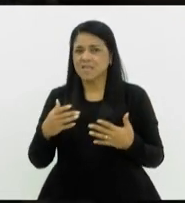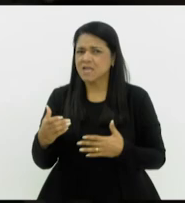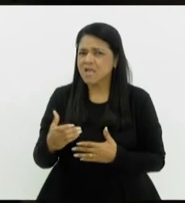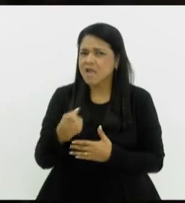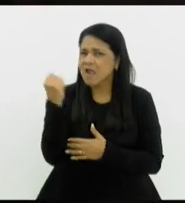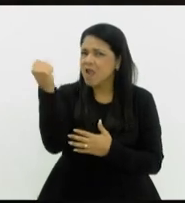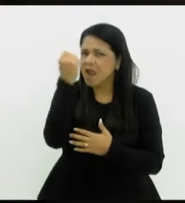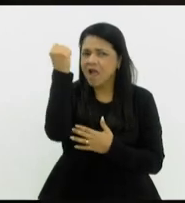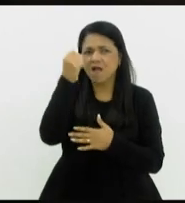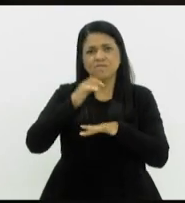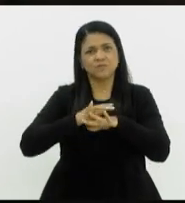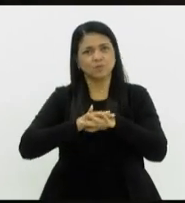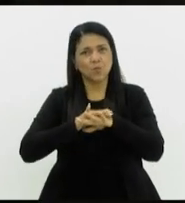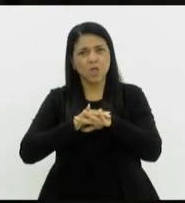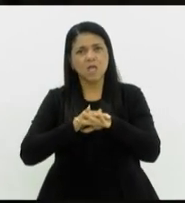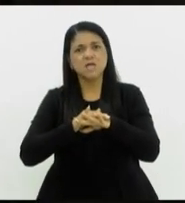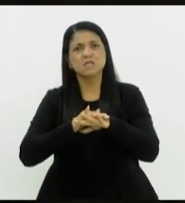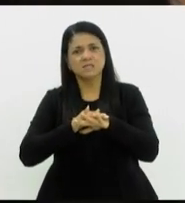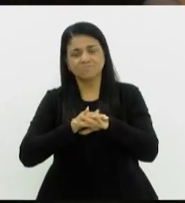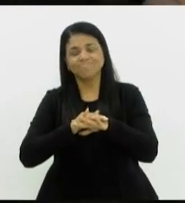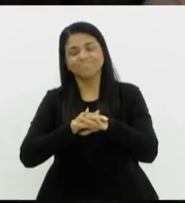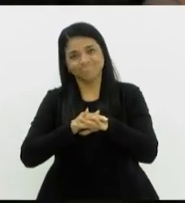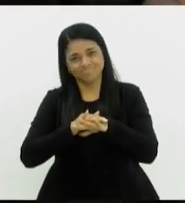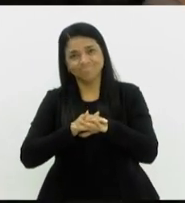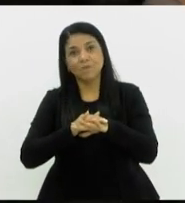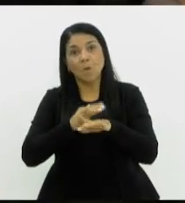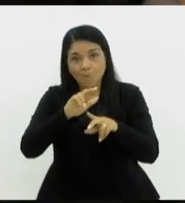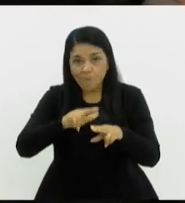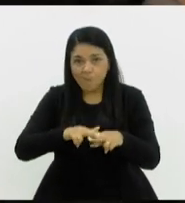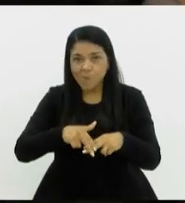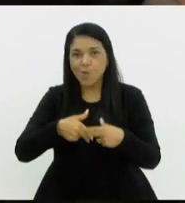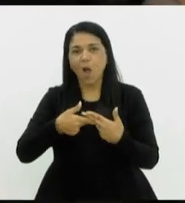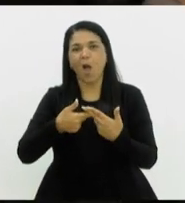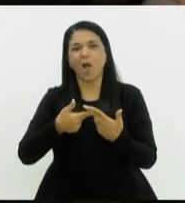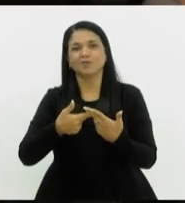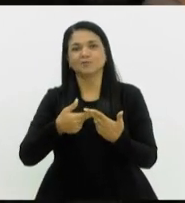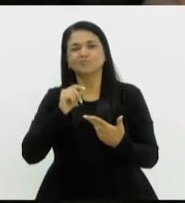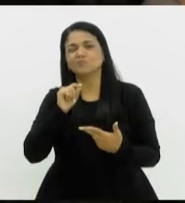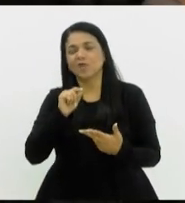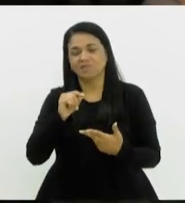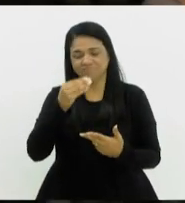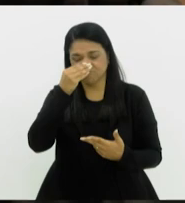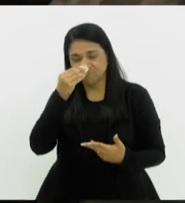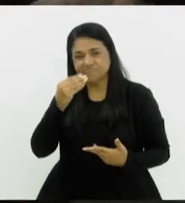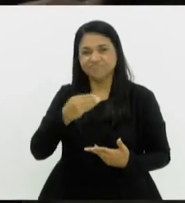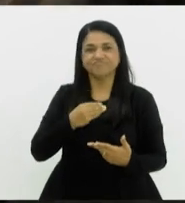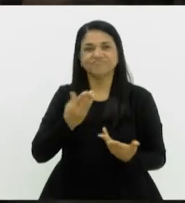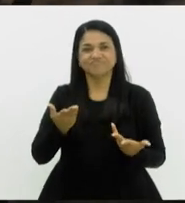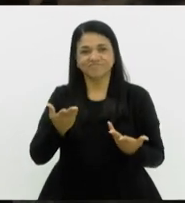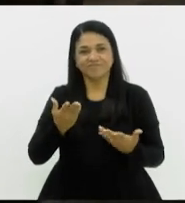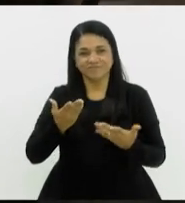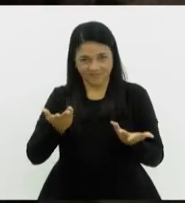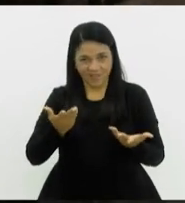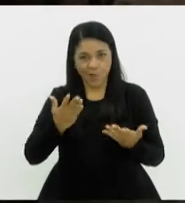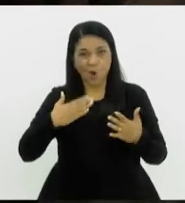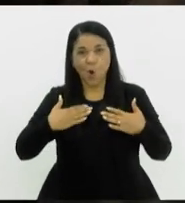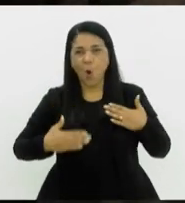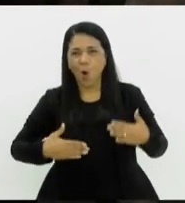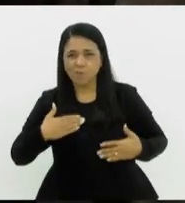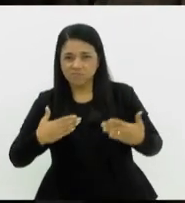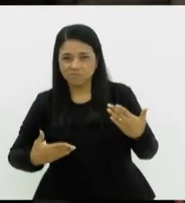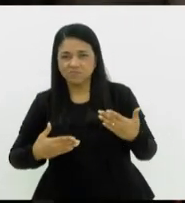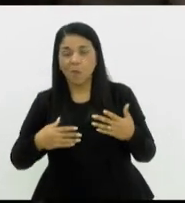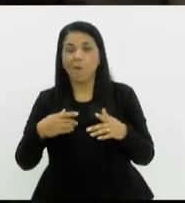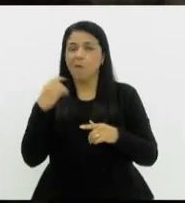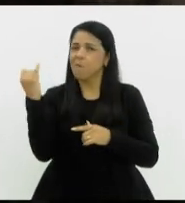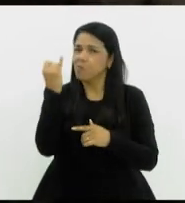que acaba sendo acometida por conta desse desleixo da nossa parte. Portanto, essa é a importância do